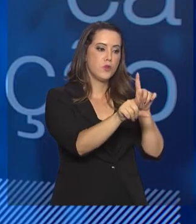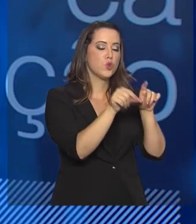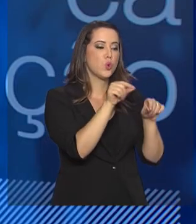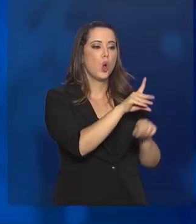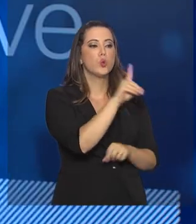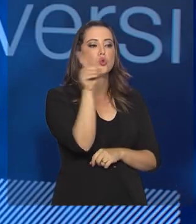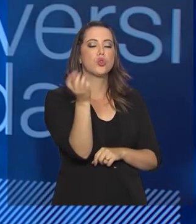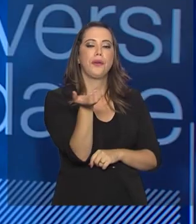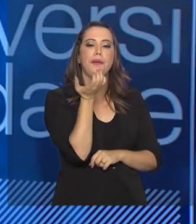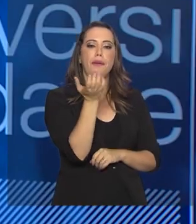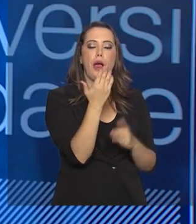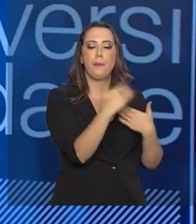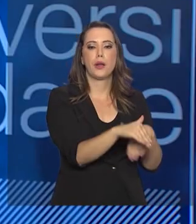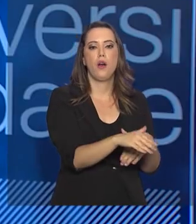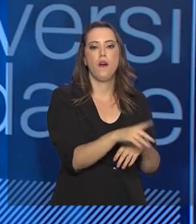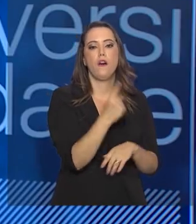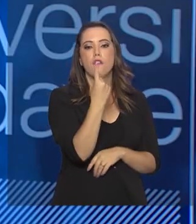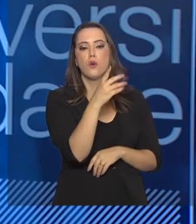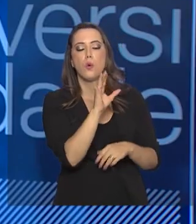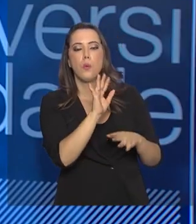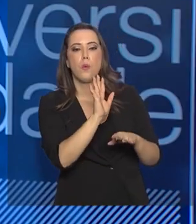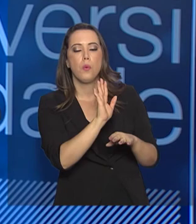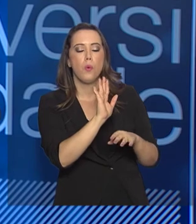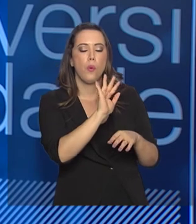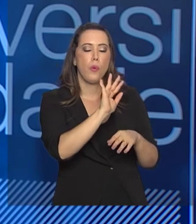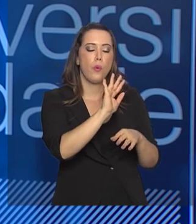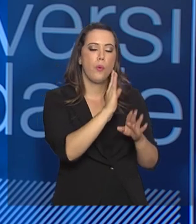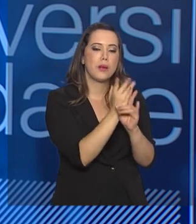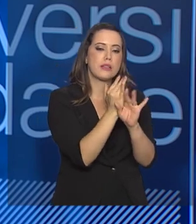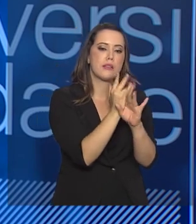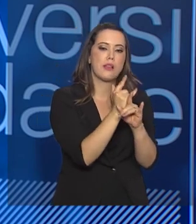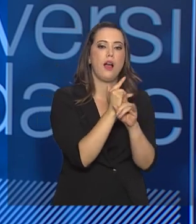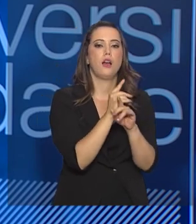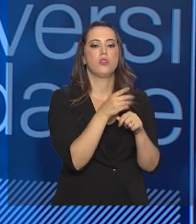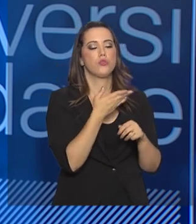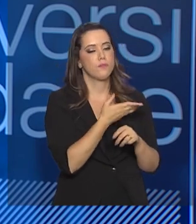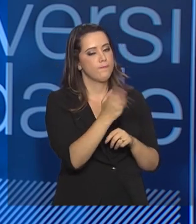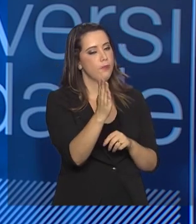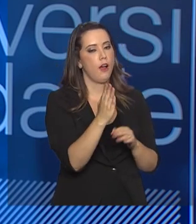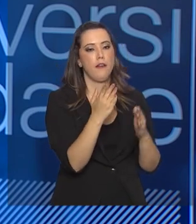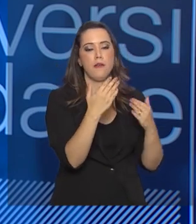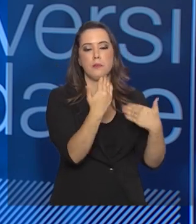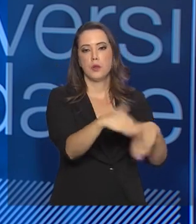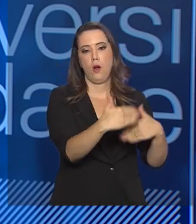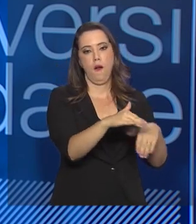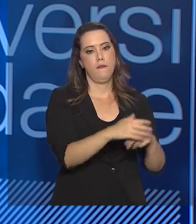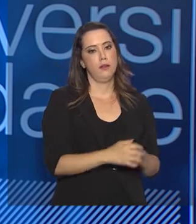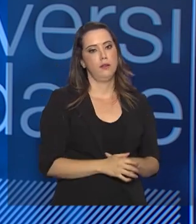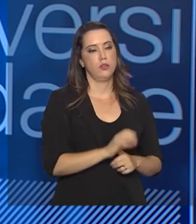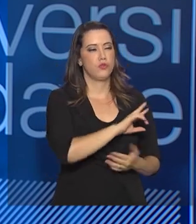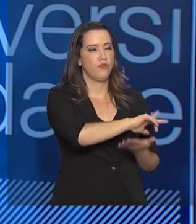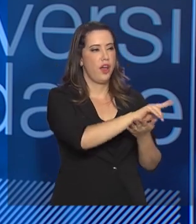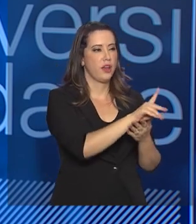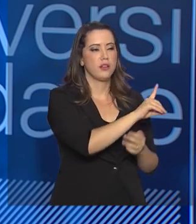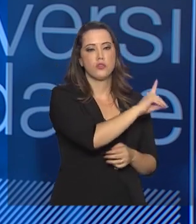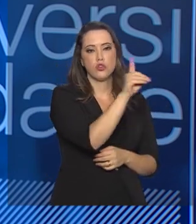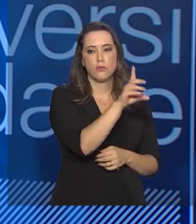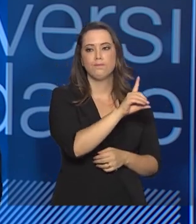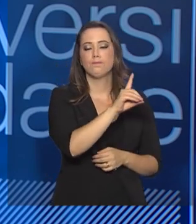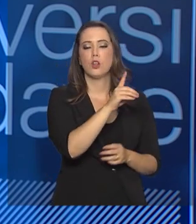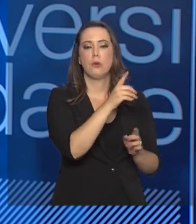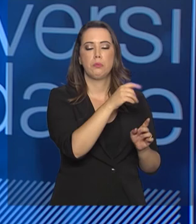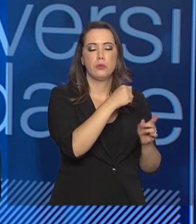uma data, vai escolher uma cidade e vai fazer a prova. Então, vai ter várias opções ao longo do ano. Ele não vai ter só aquela data. Então, aquela questão de